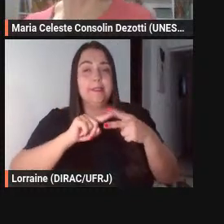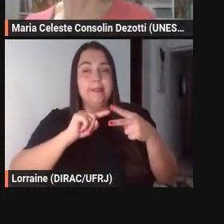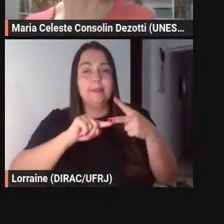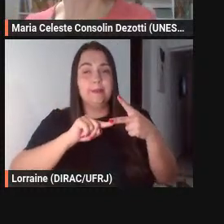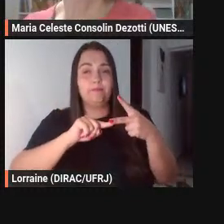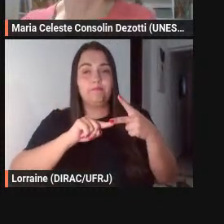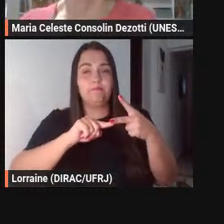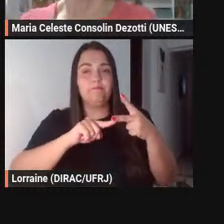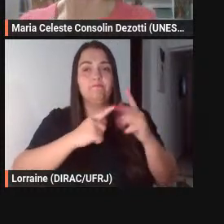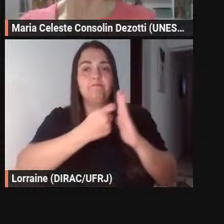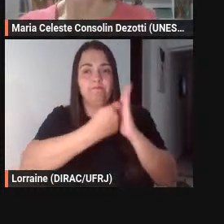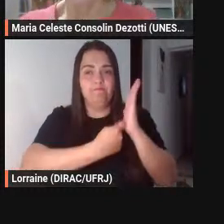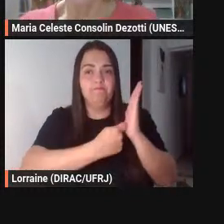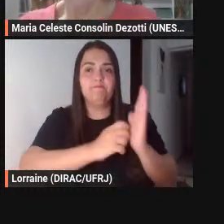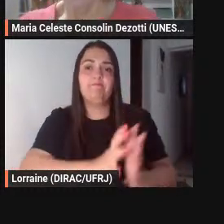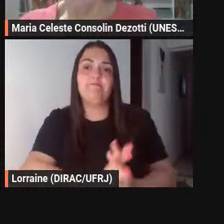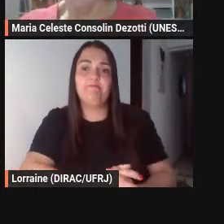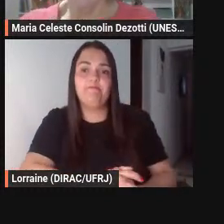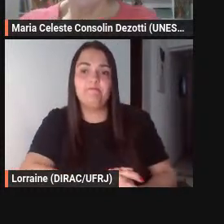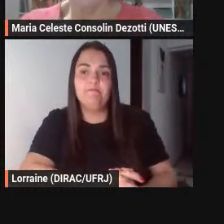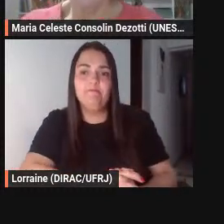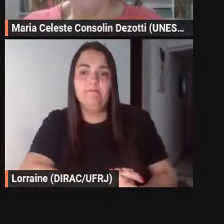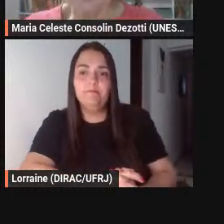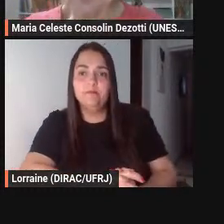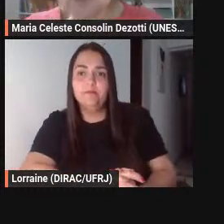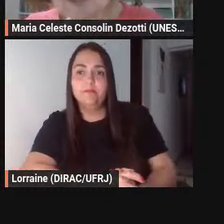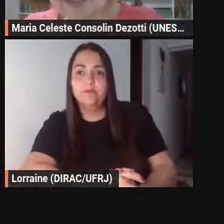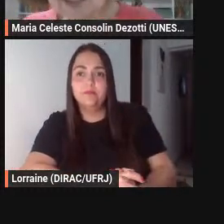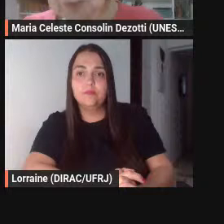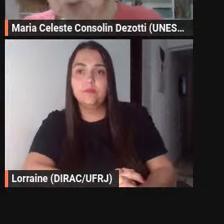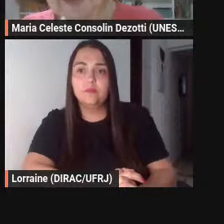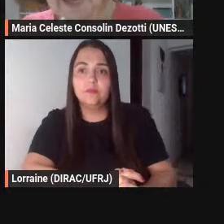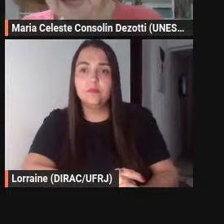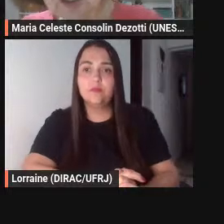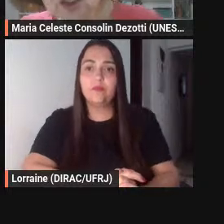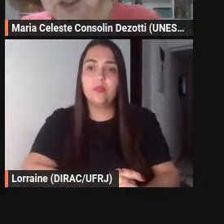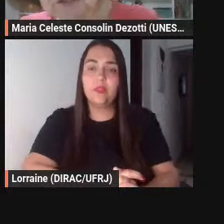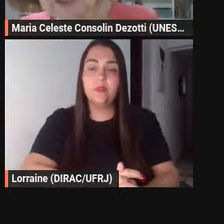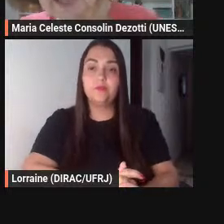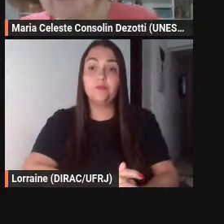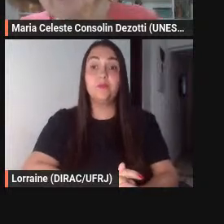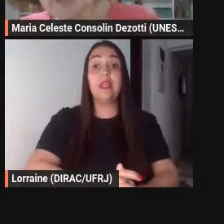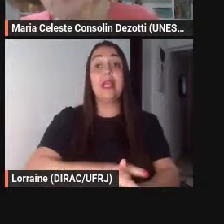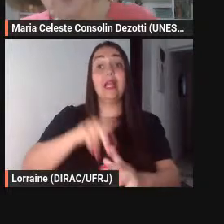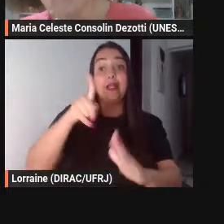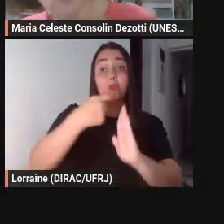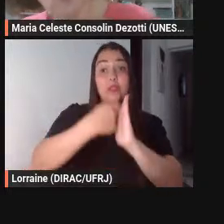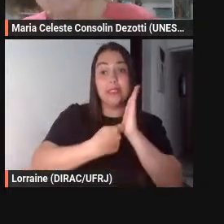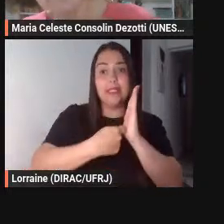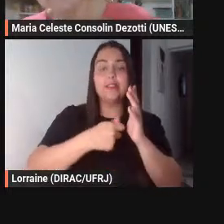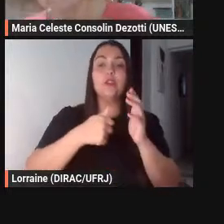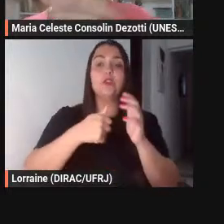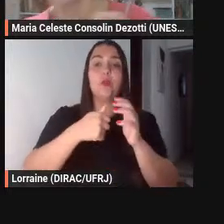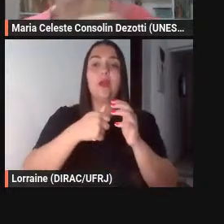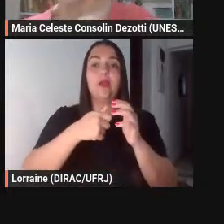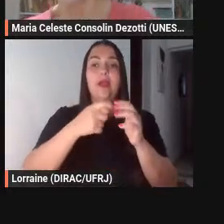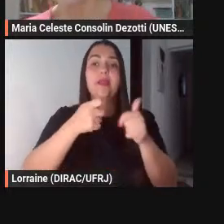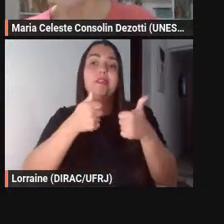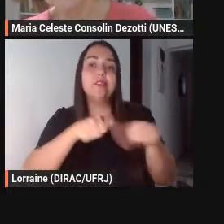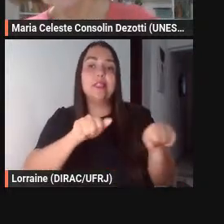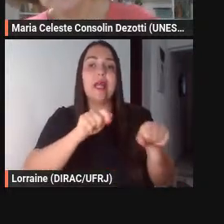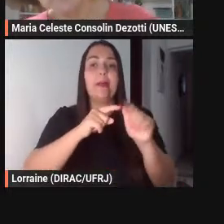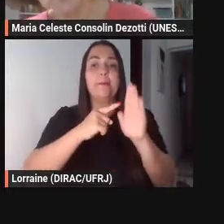é que o texto interpretativo está depois da narrativa a fábula mostra que